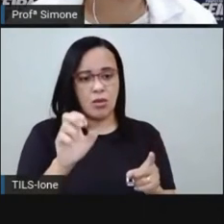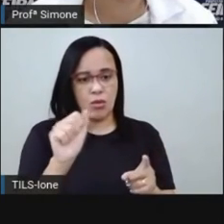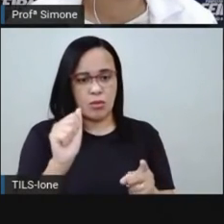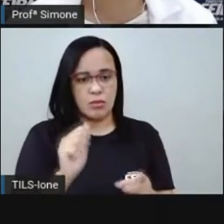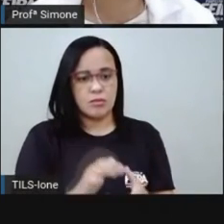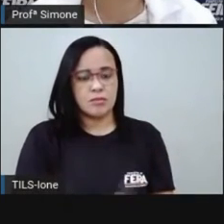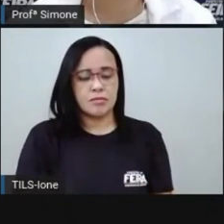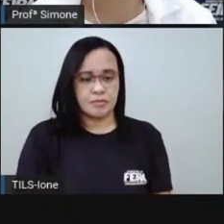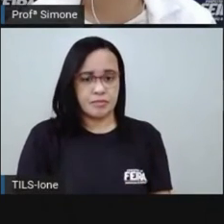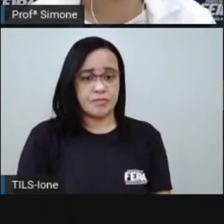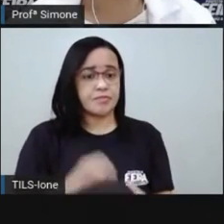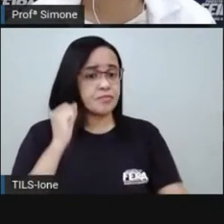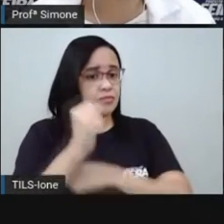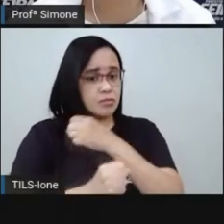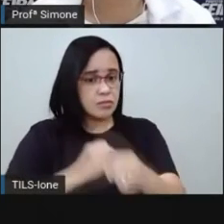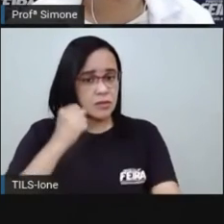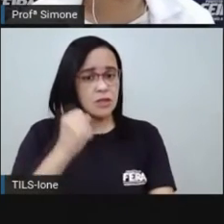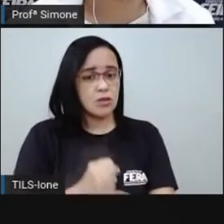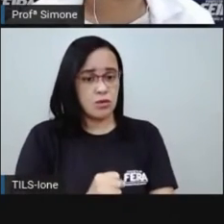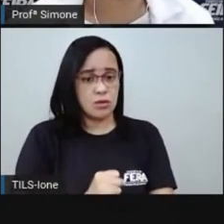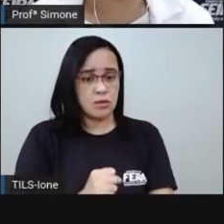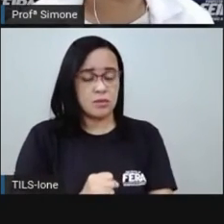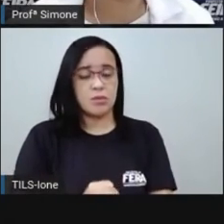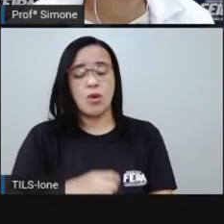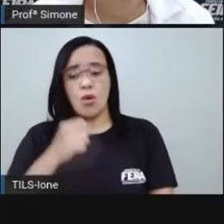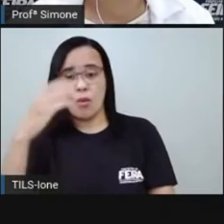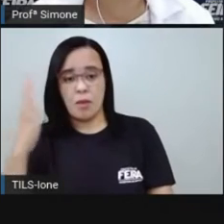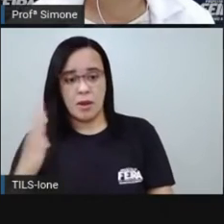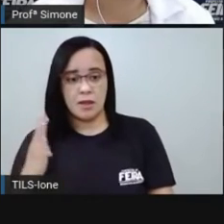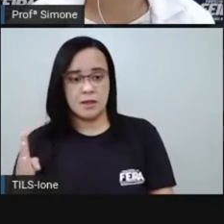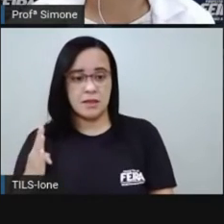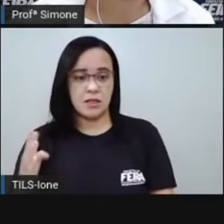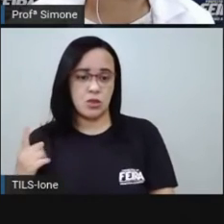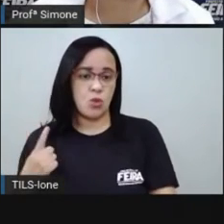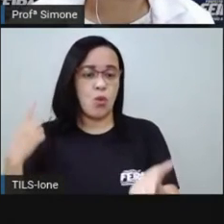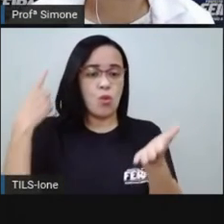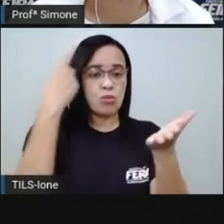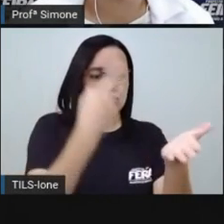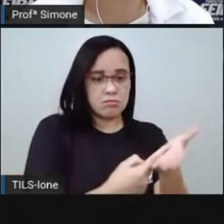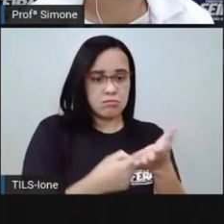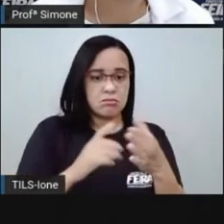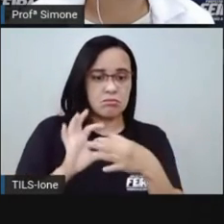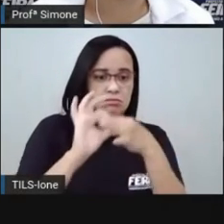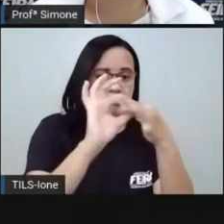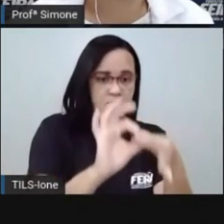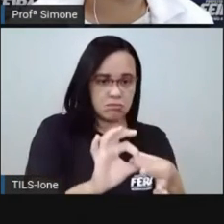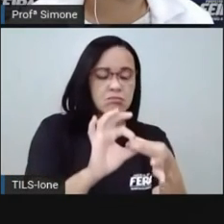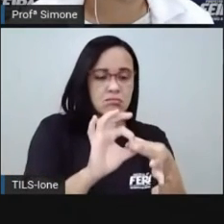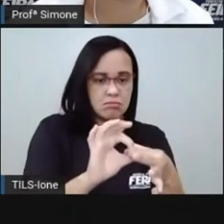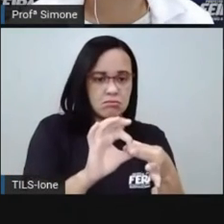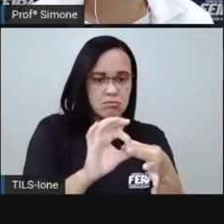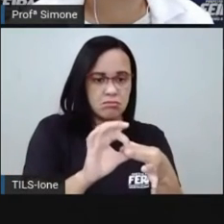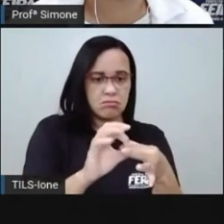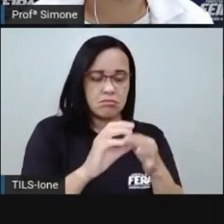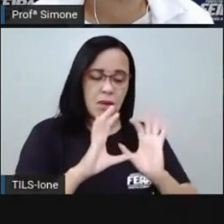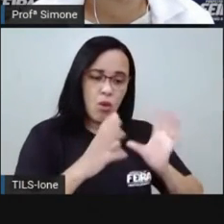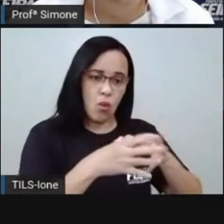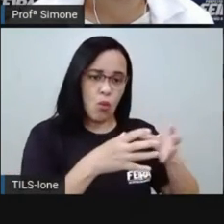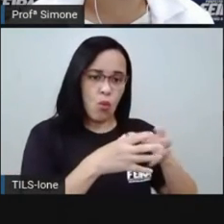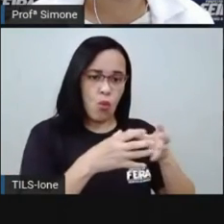Dutra o Brasil fez um acordo se aliando ao bloco capitalista